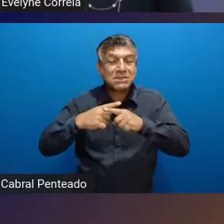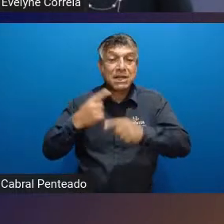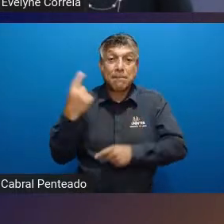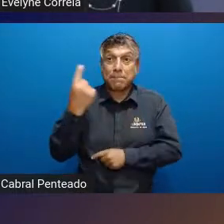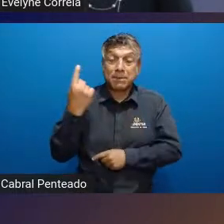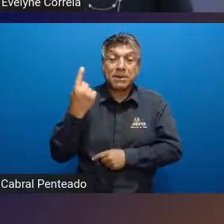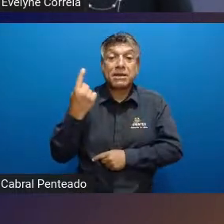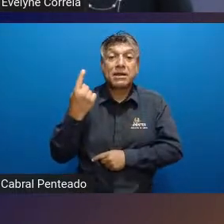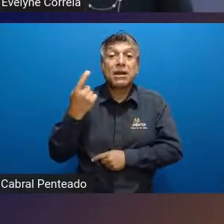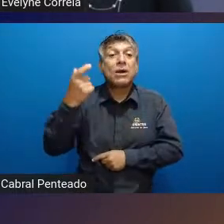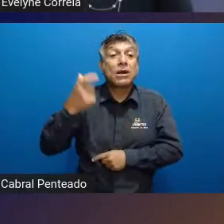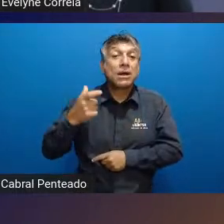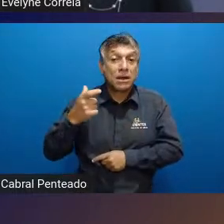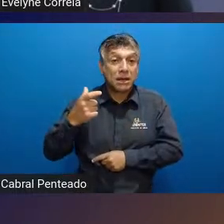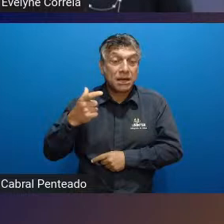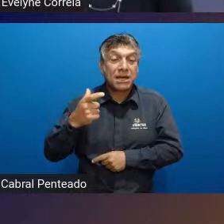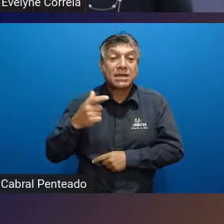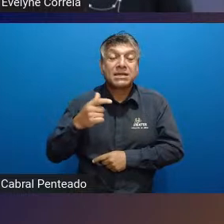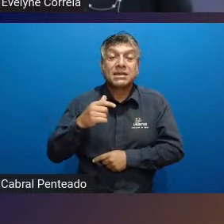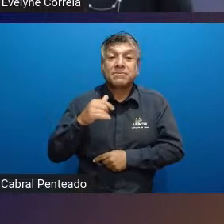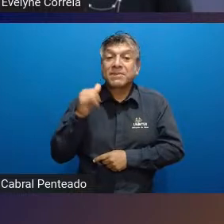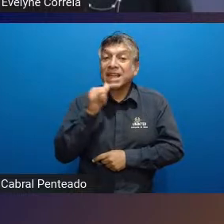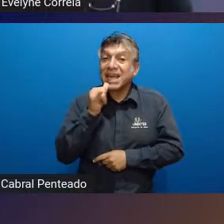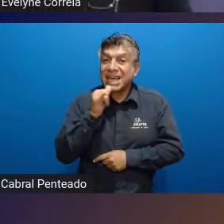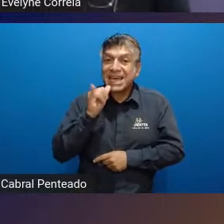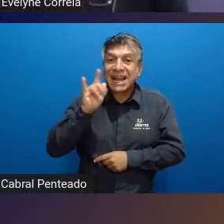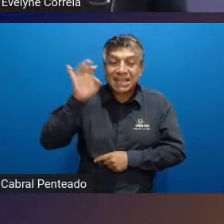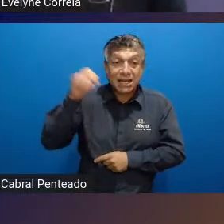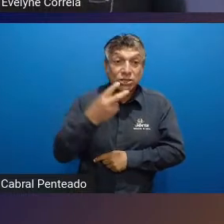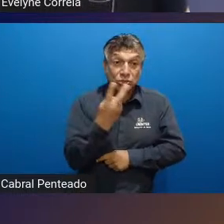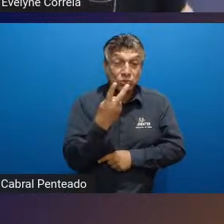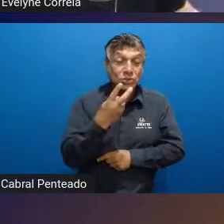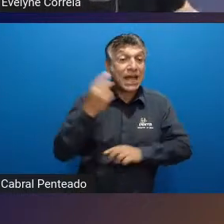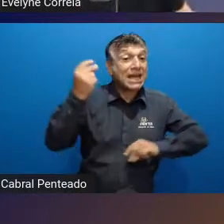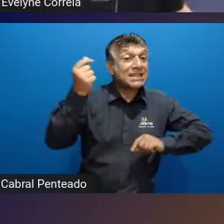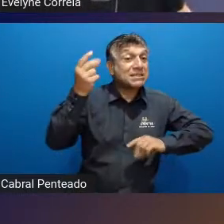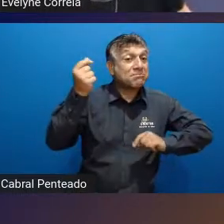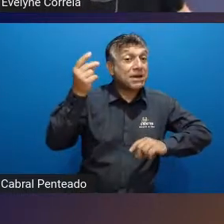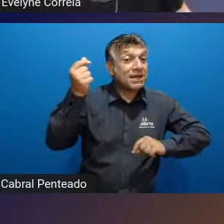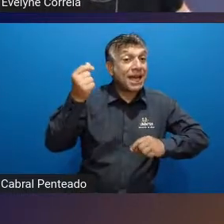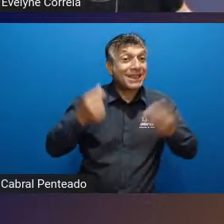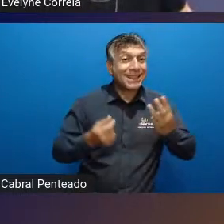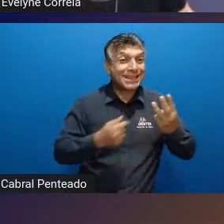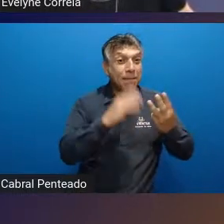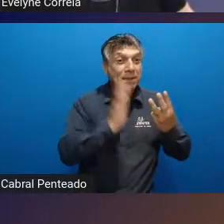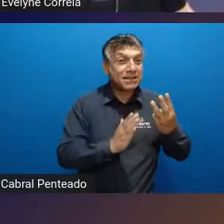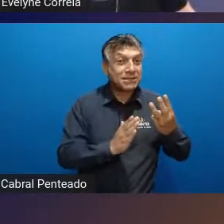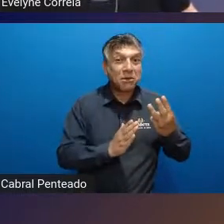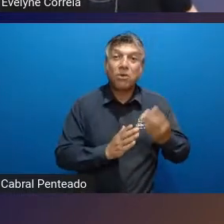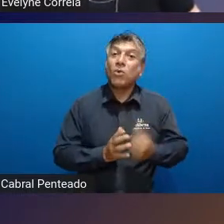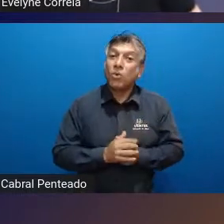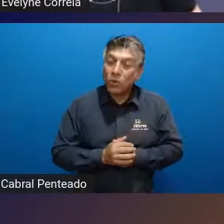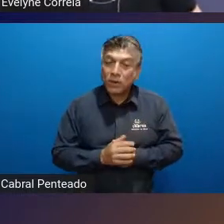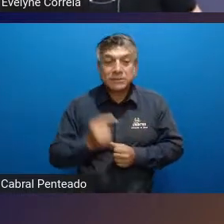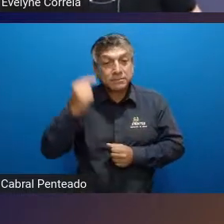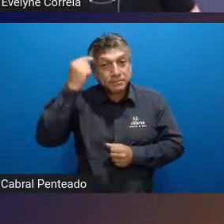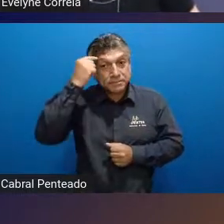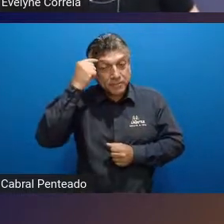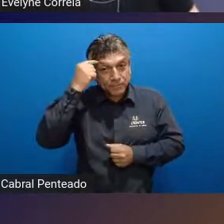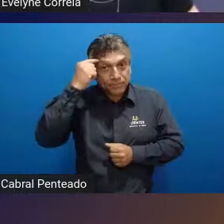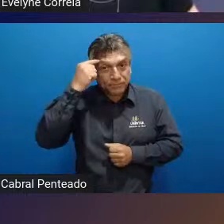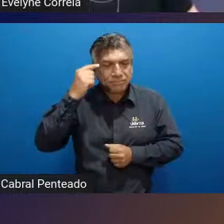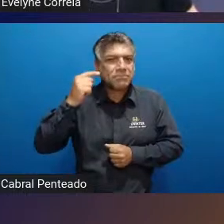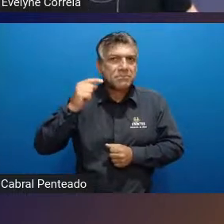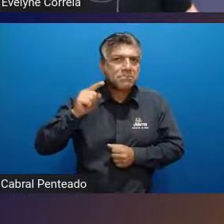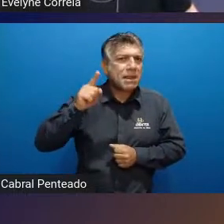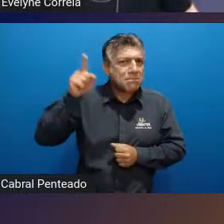a liga da Inglaterra e a segunda da Espanha então se a gente for parar para pensar a gente não está tão longe